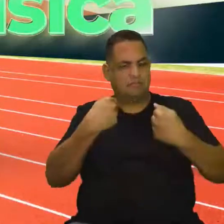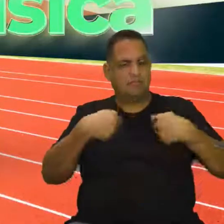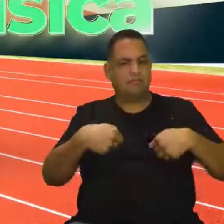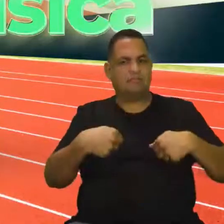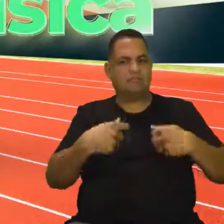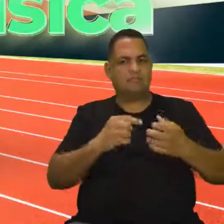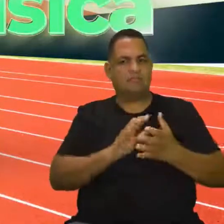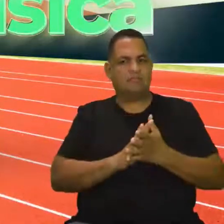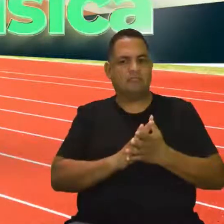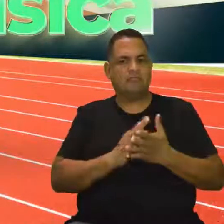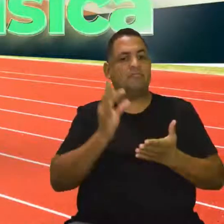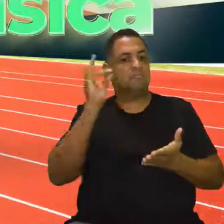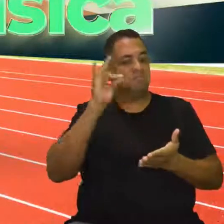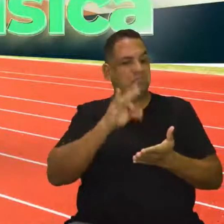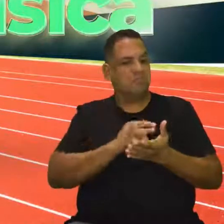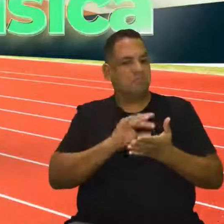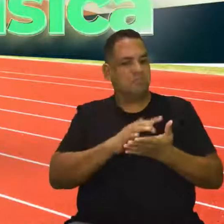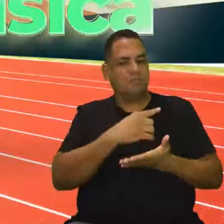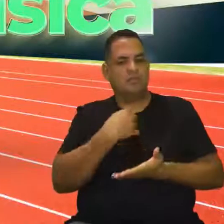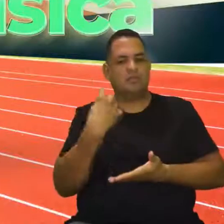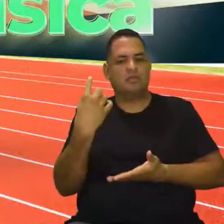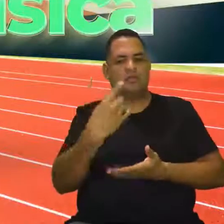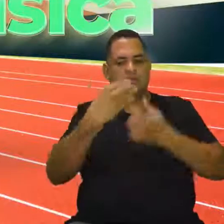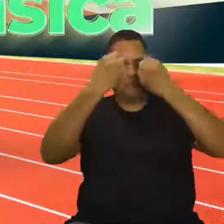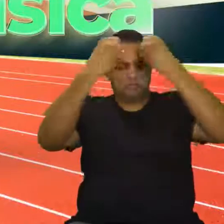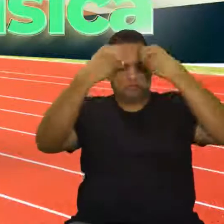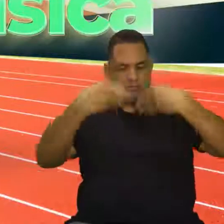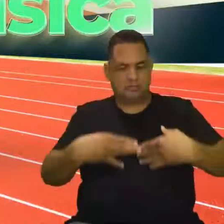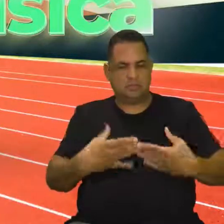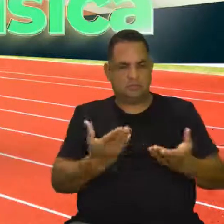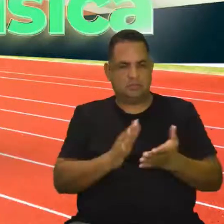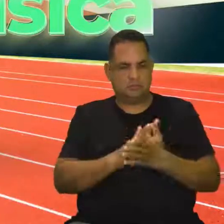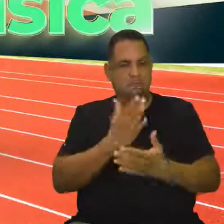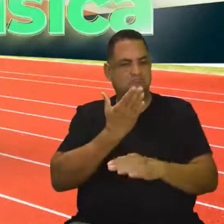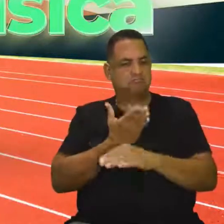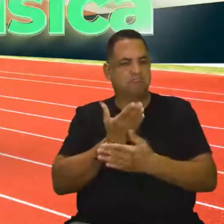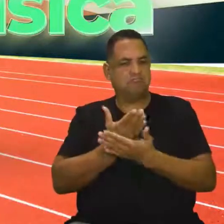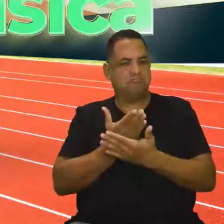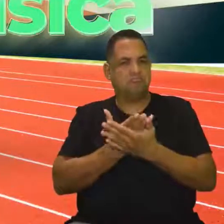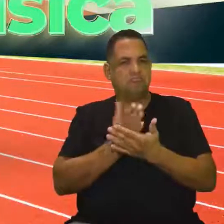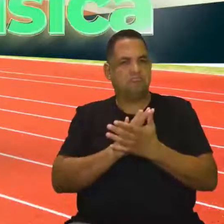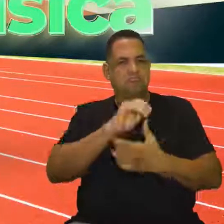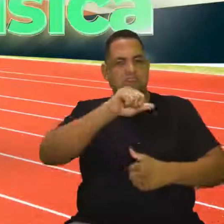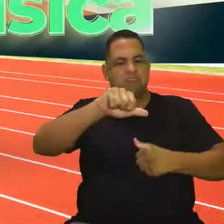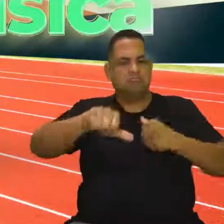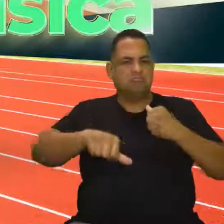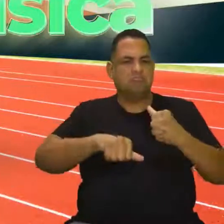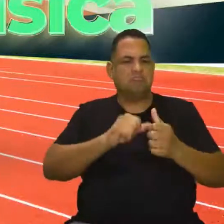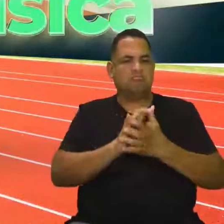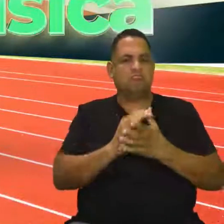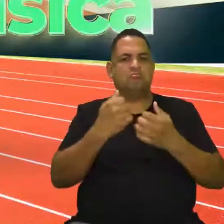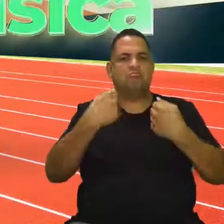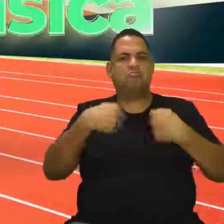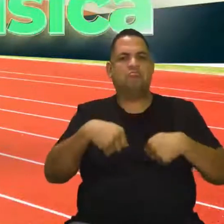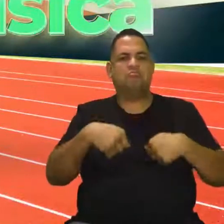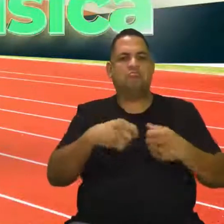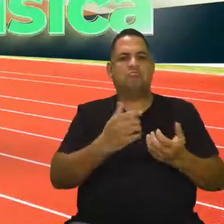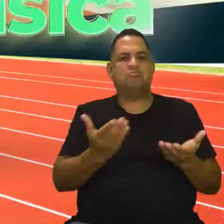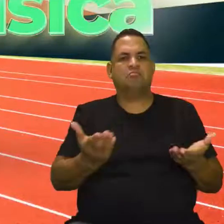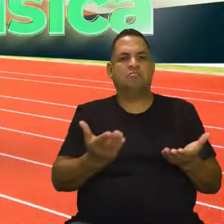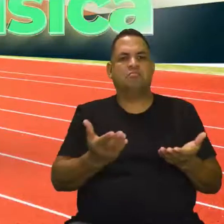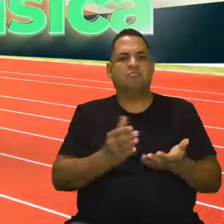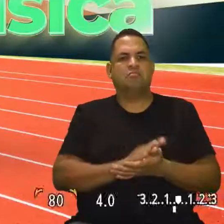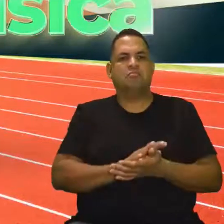confirmar aquilo que a gente já vinha conversando aqui durante a aula. Essas alterações podem aí, né?